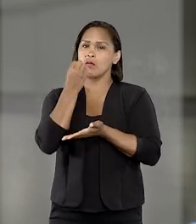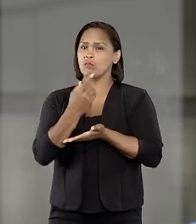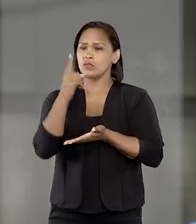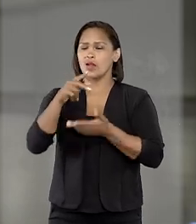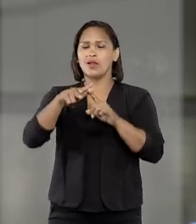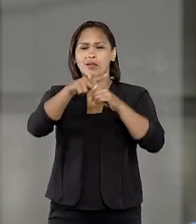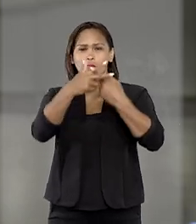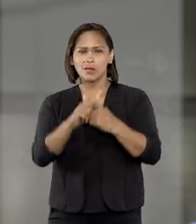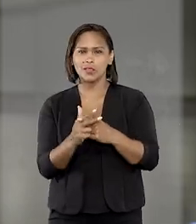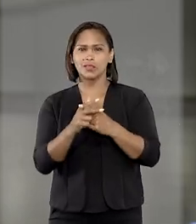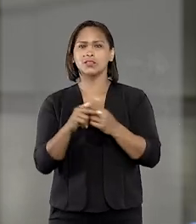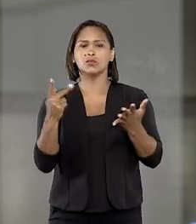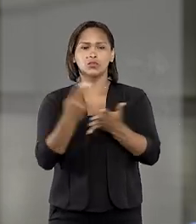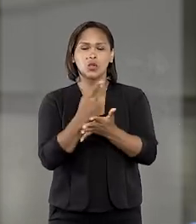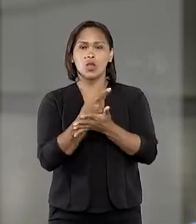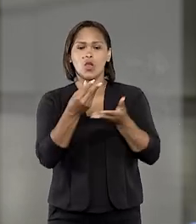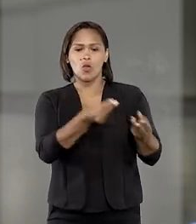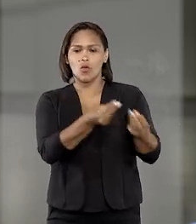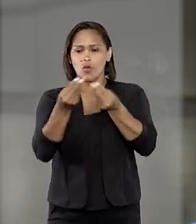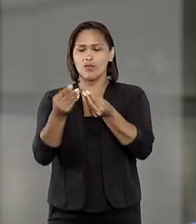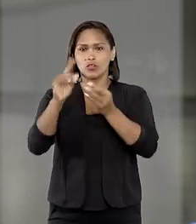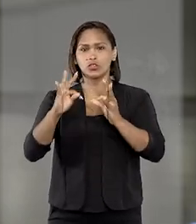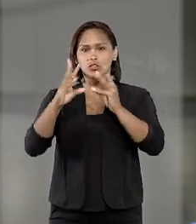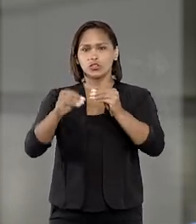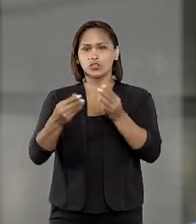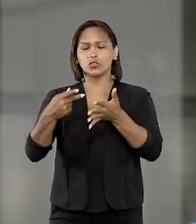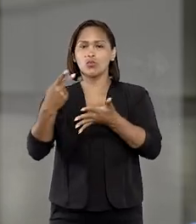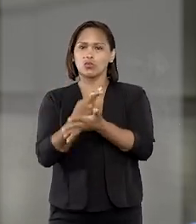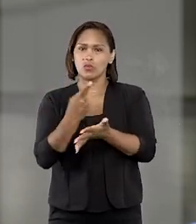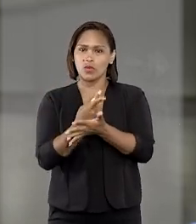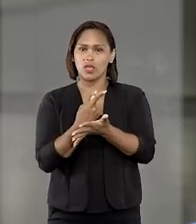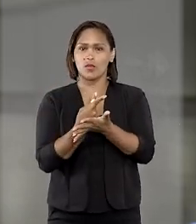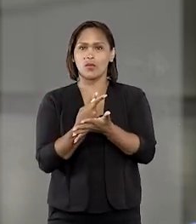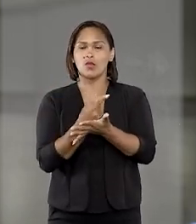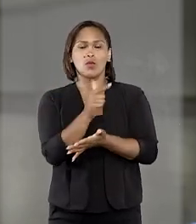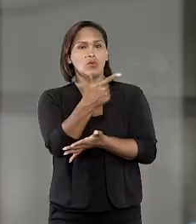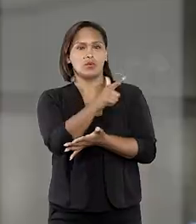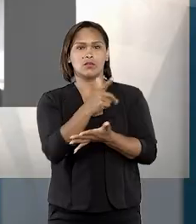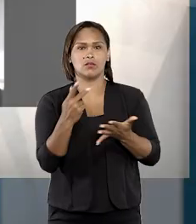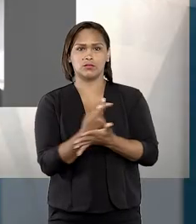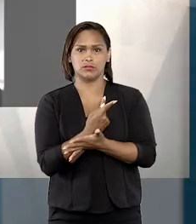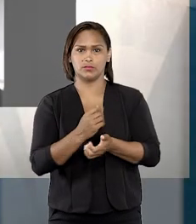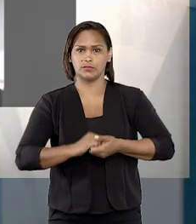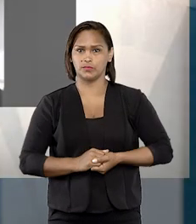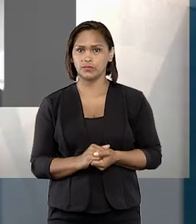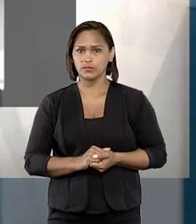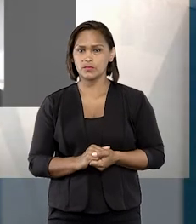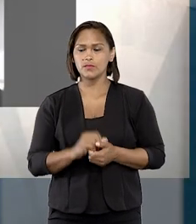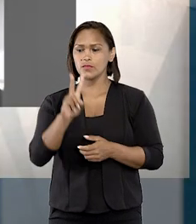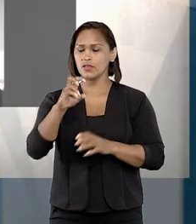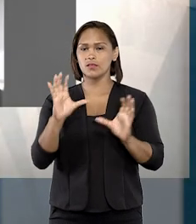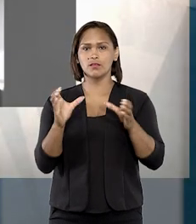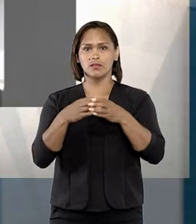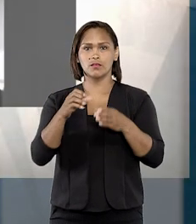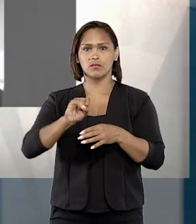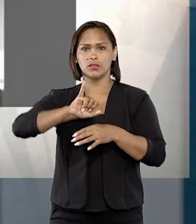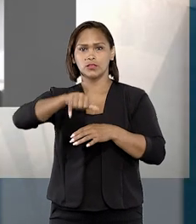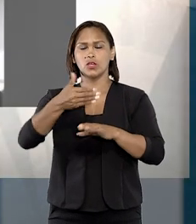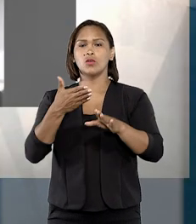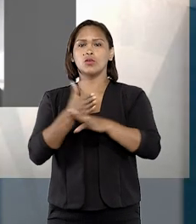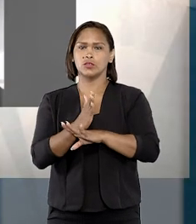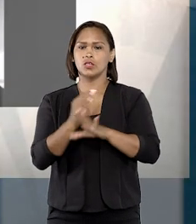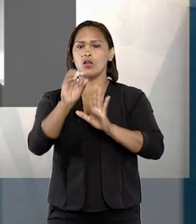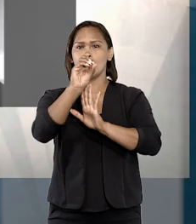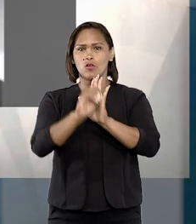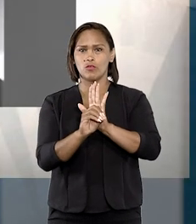é condicionado à reparação do dano ou devolução do produto da conduta ilícita, o que não ocorreu. A quinta turma do STJ